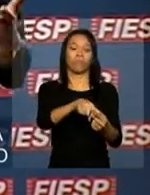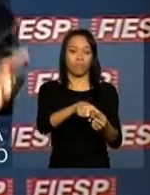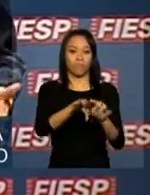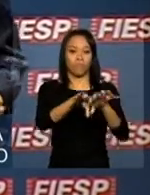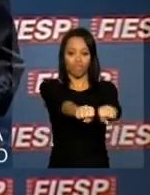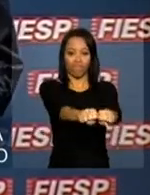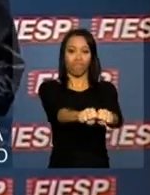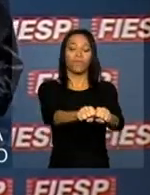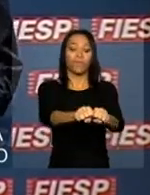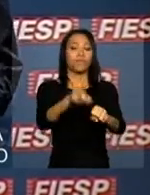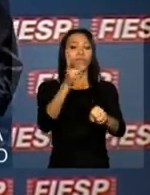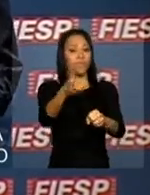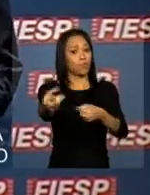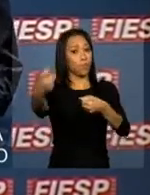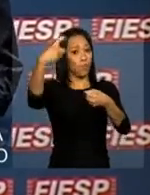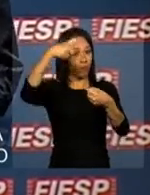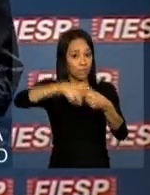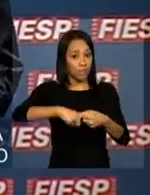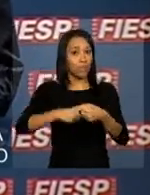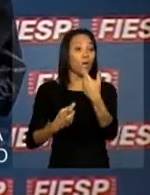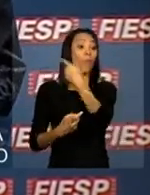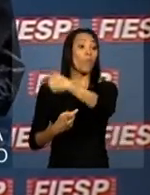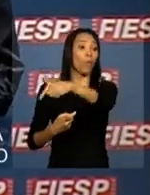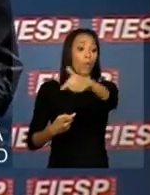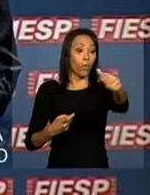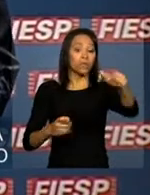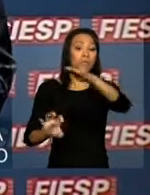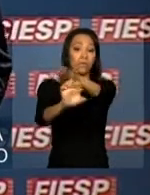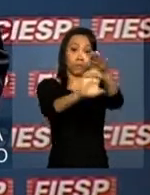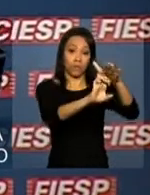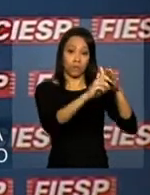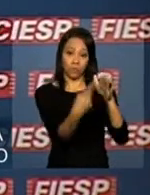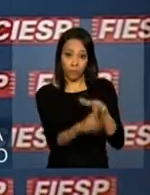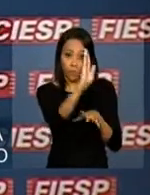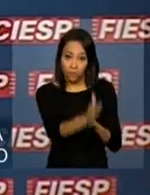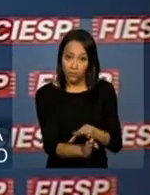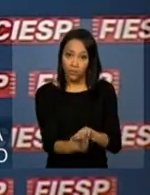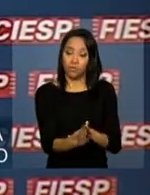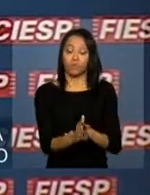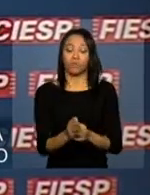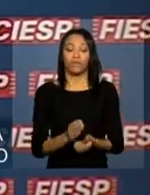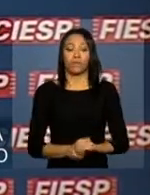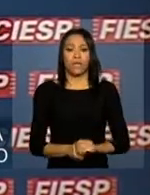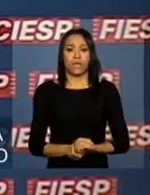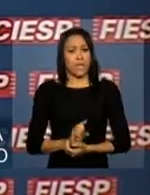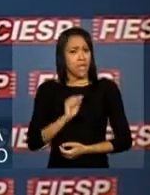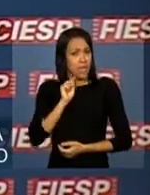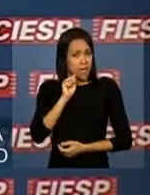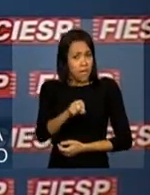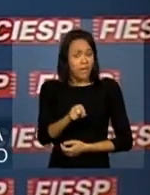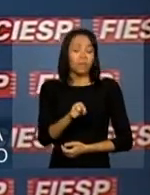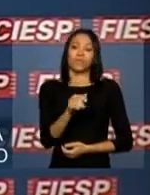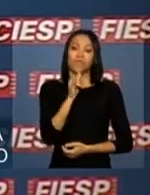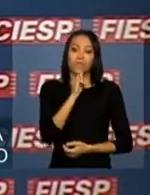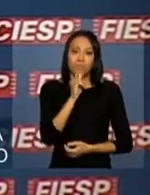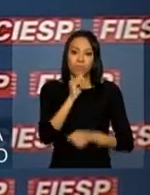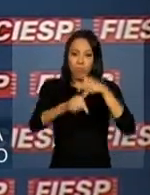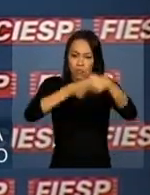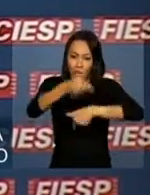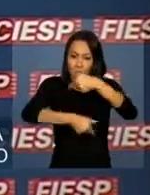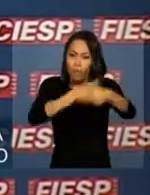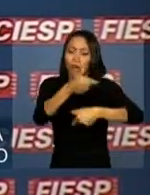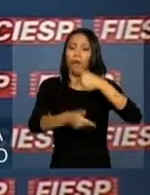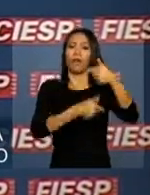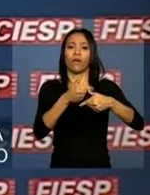parceria com grandes empresas brasileiras. Esse exemplo de atuação conjunta de